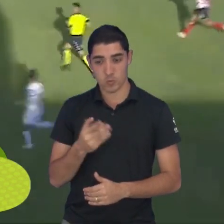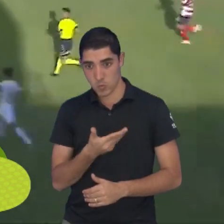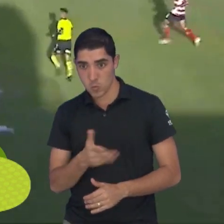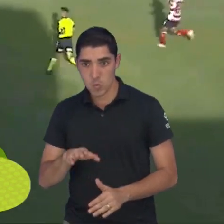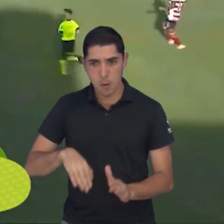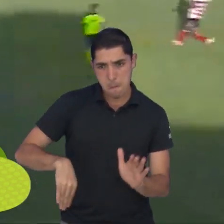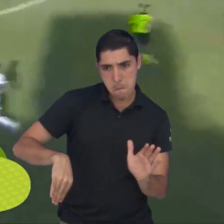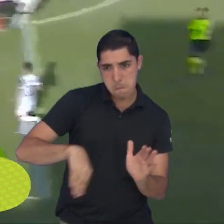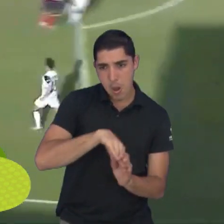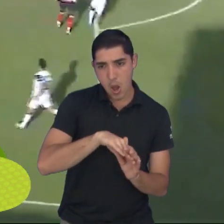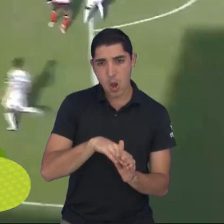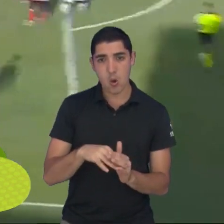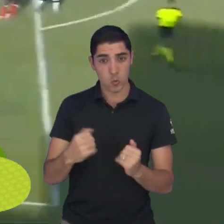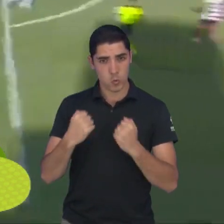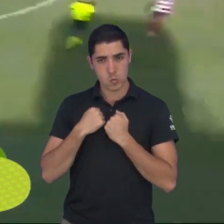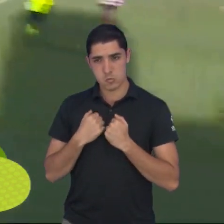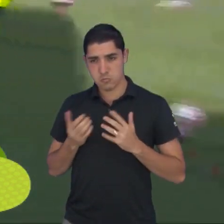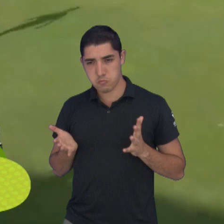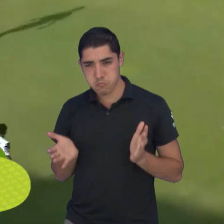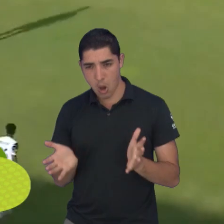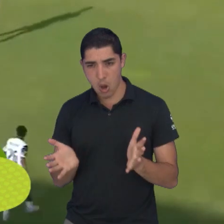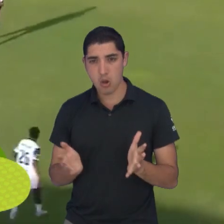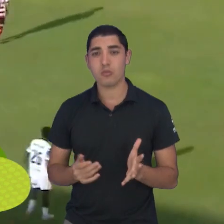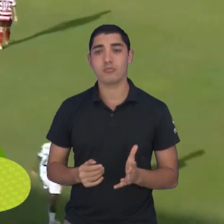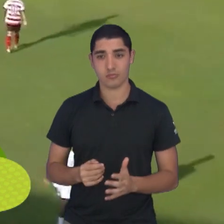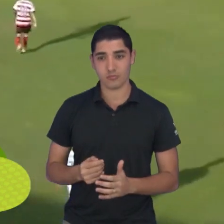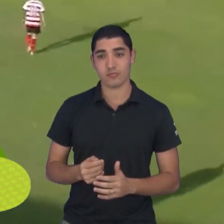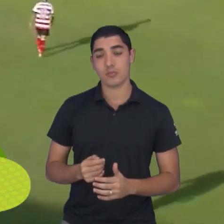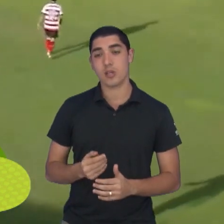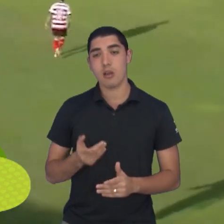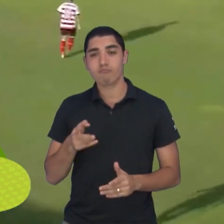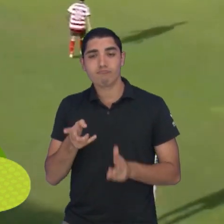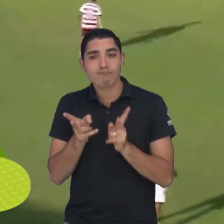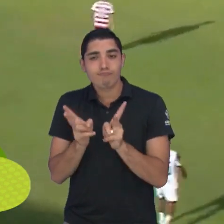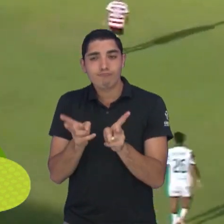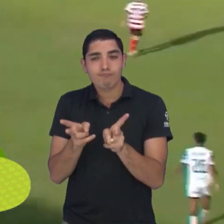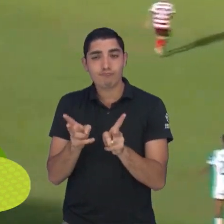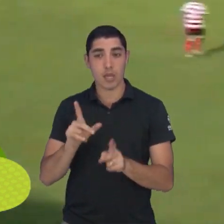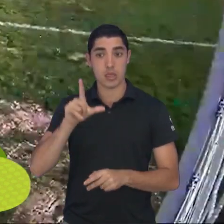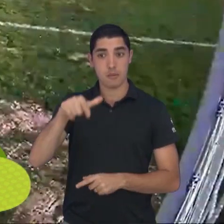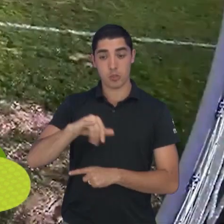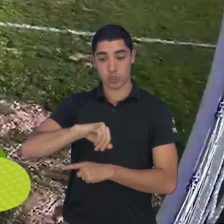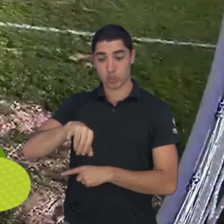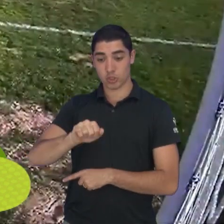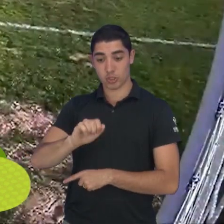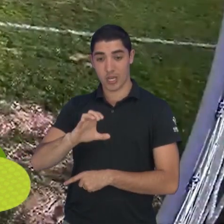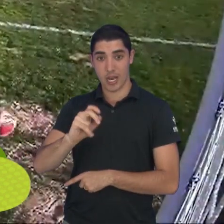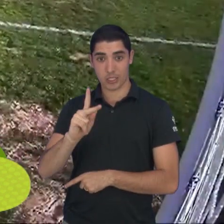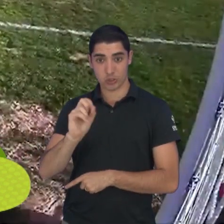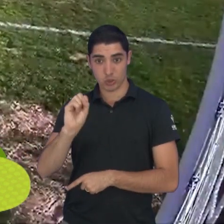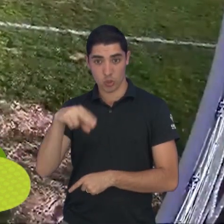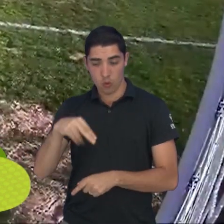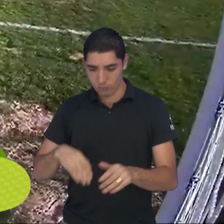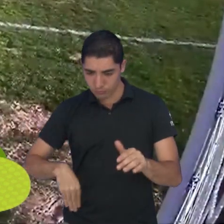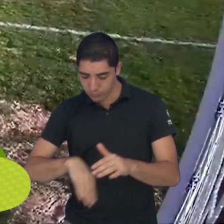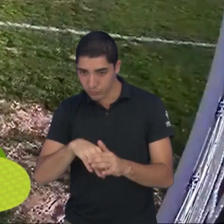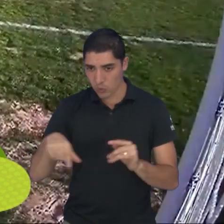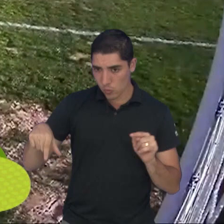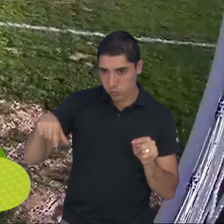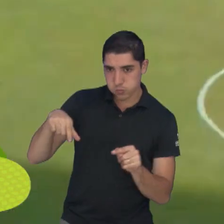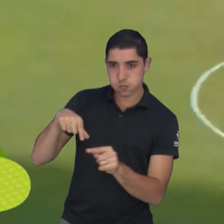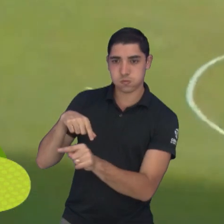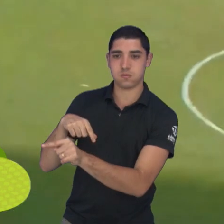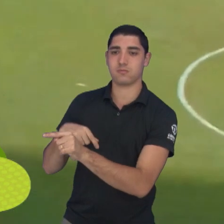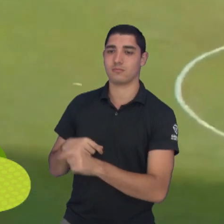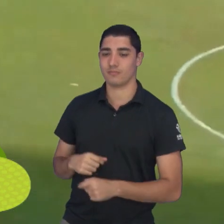foi no meio do gol e Guilherme defendeu no susto. A jogada continuou até Jackson, que bateu cruzado e a bola passou à direita.